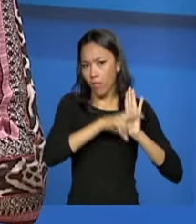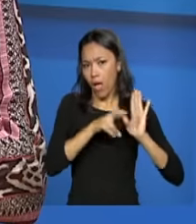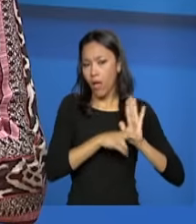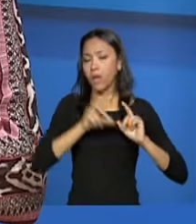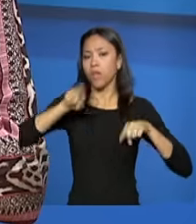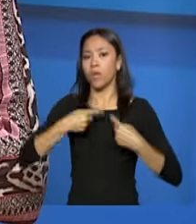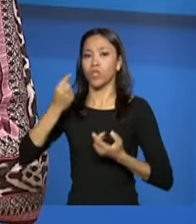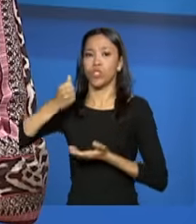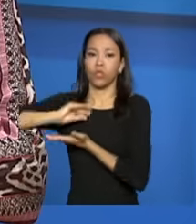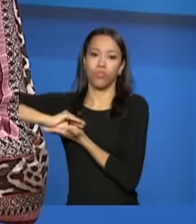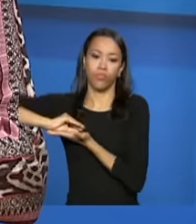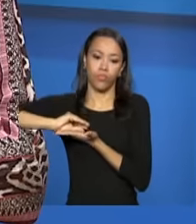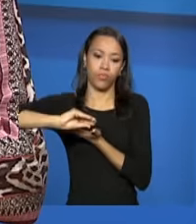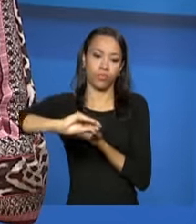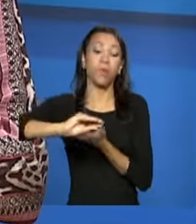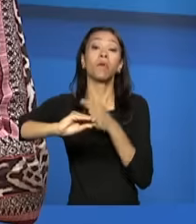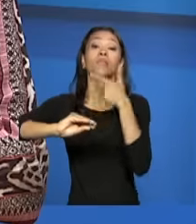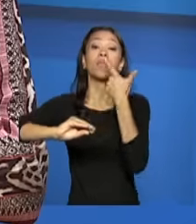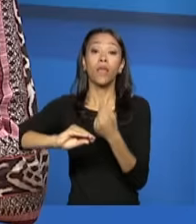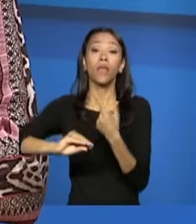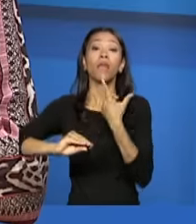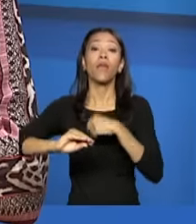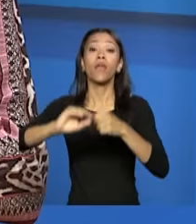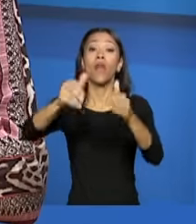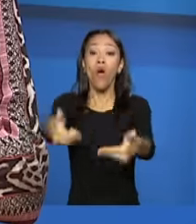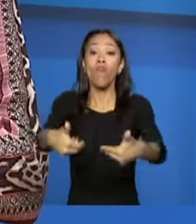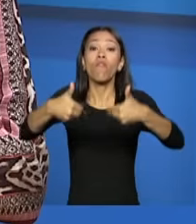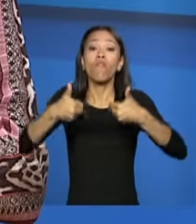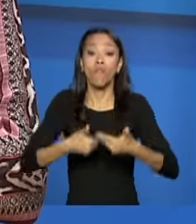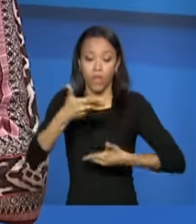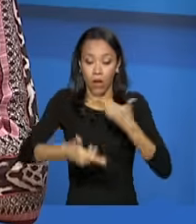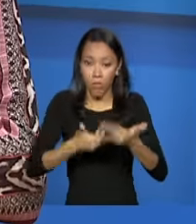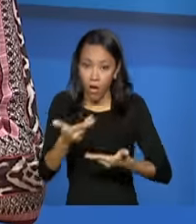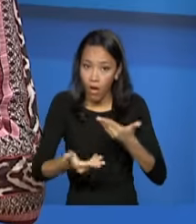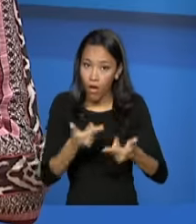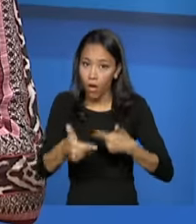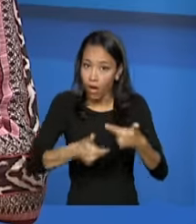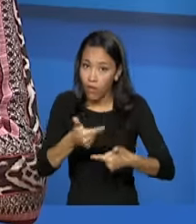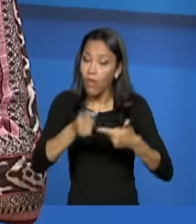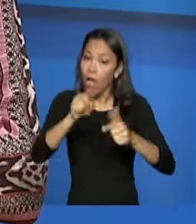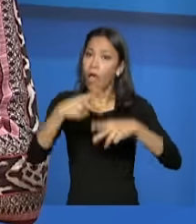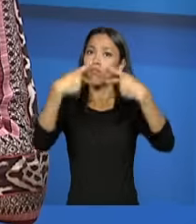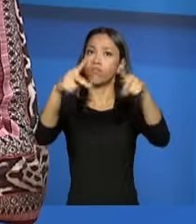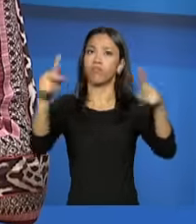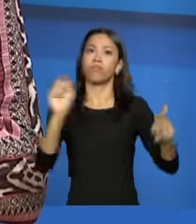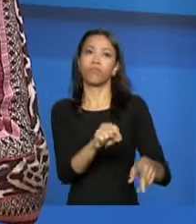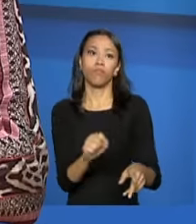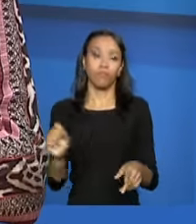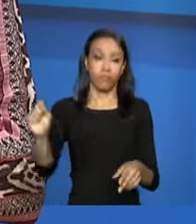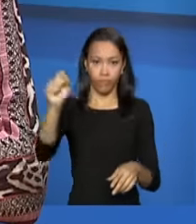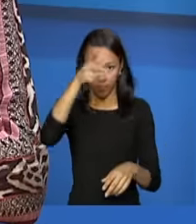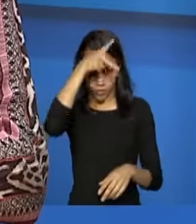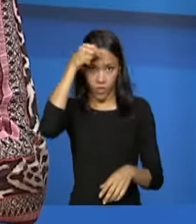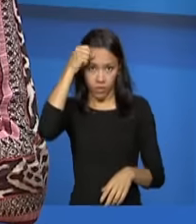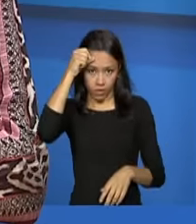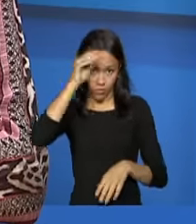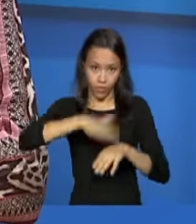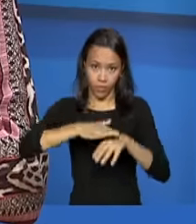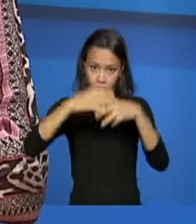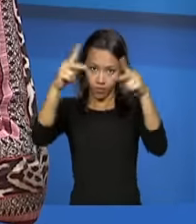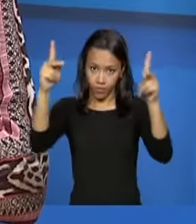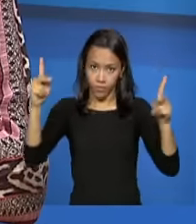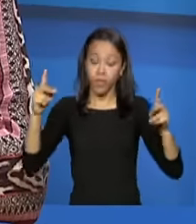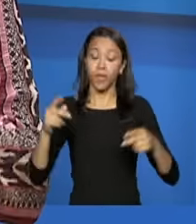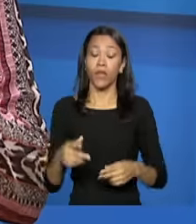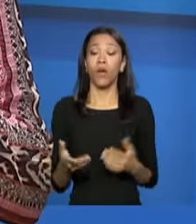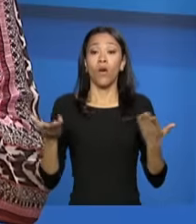diretamente é feita pelos municípios e pelos estados quando se trata de oferta regionalizada. Para essa oferta, a gente tem no